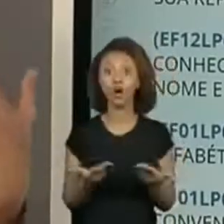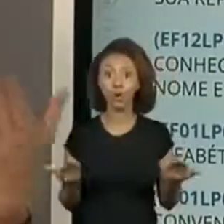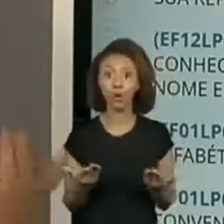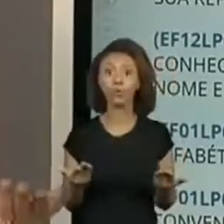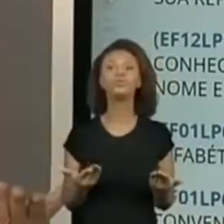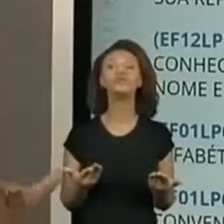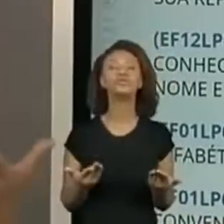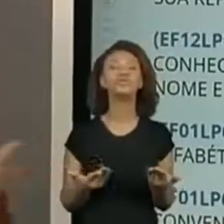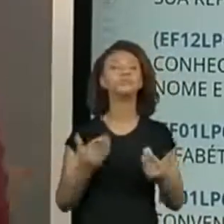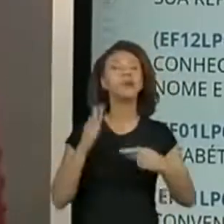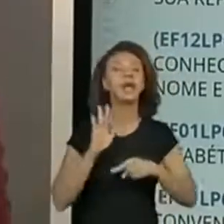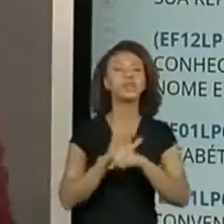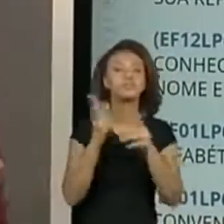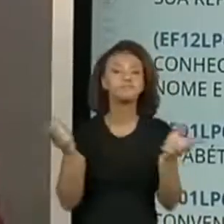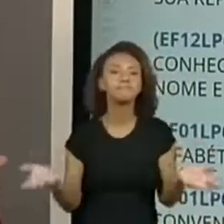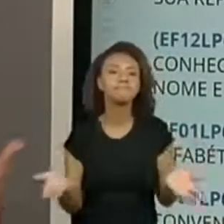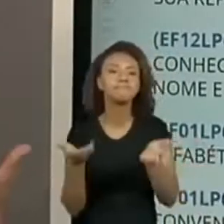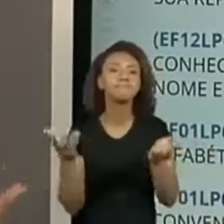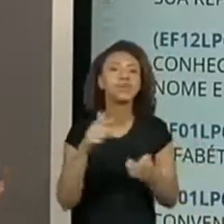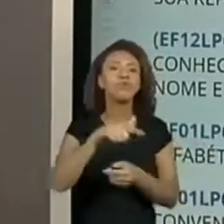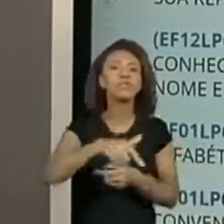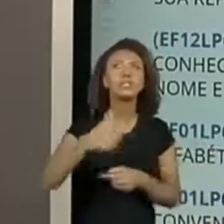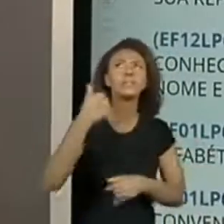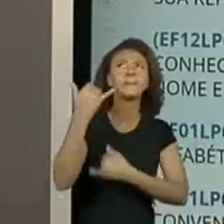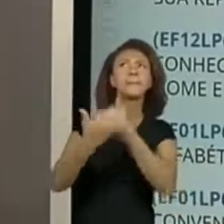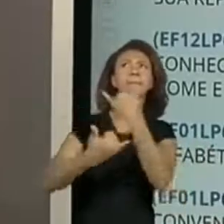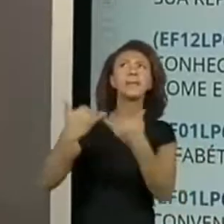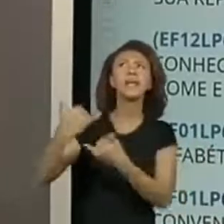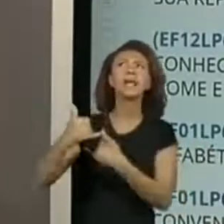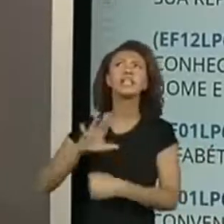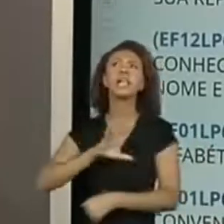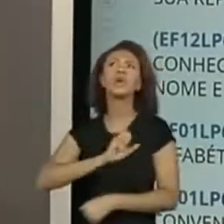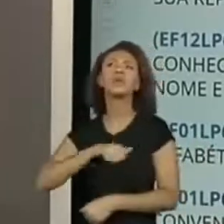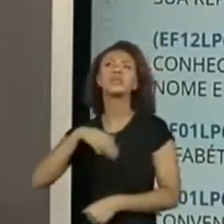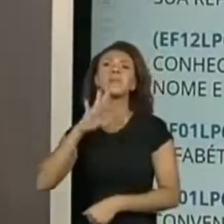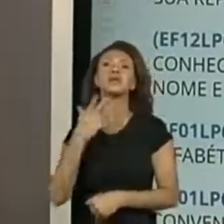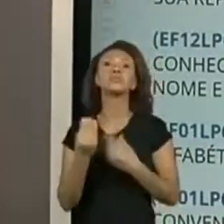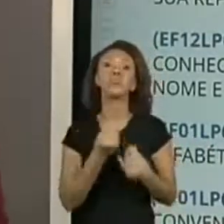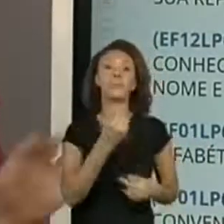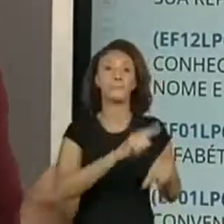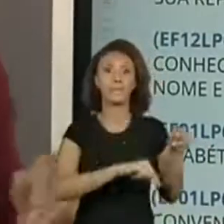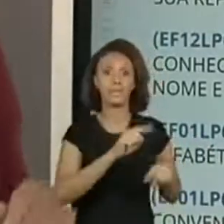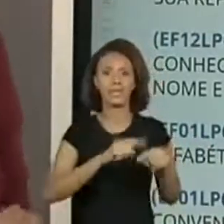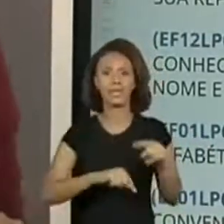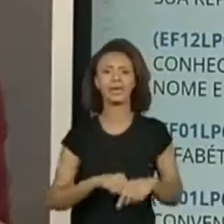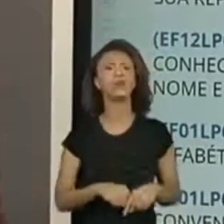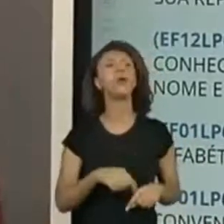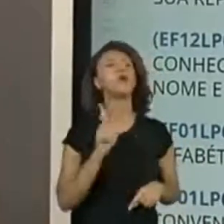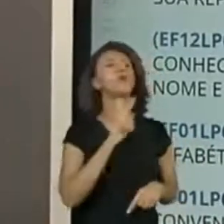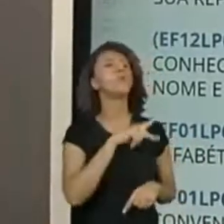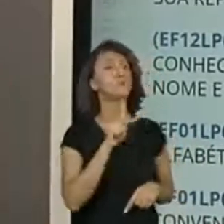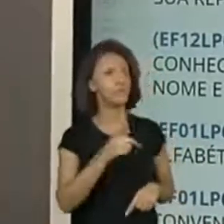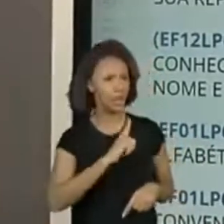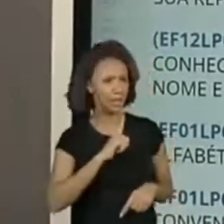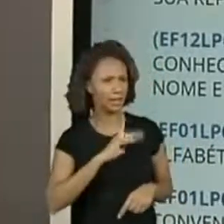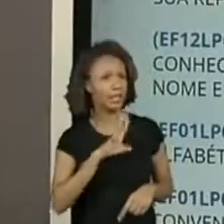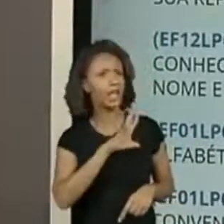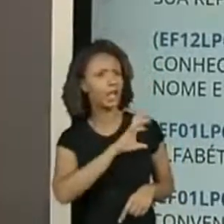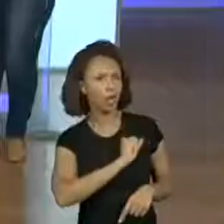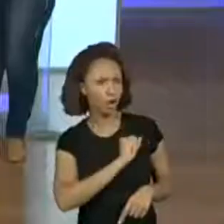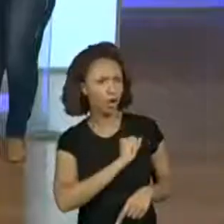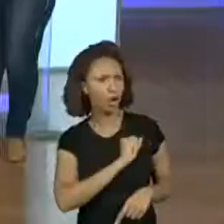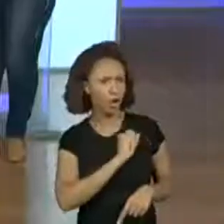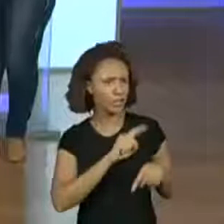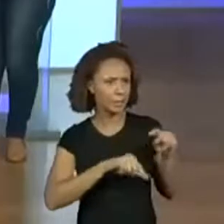vocês a pensarem qual é a brincadeira preferida com uso de objeto. Professora Vivi, você tem alguma brincadeira preferida com uso de